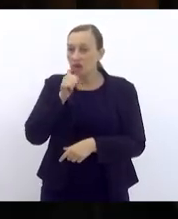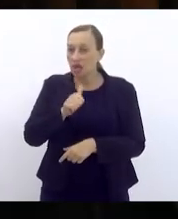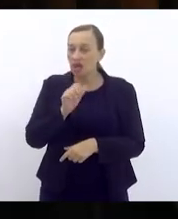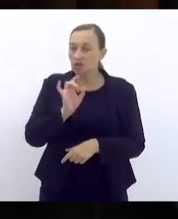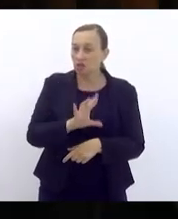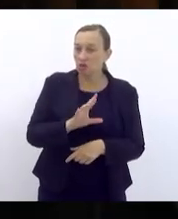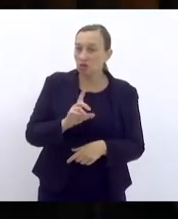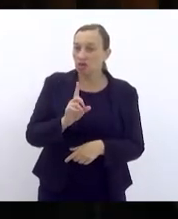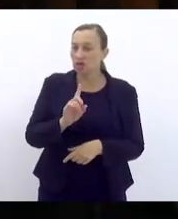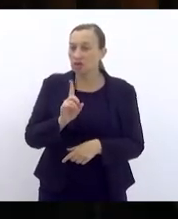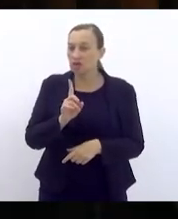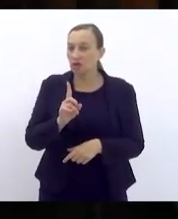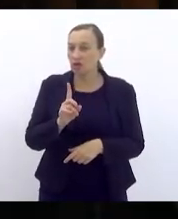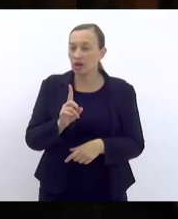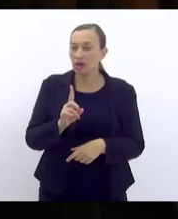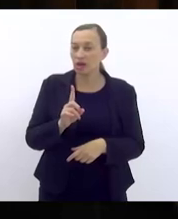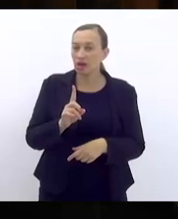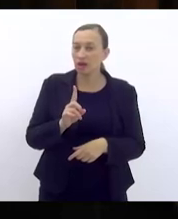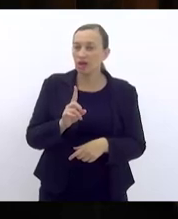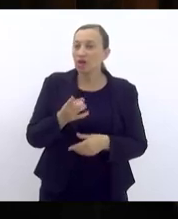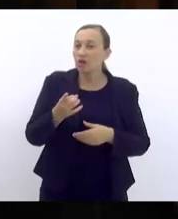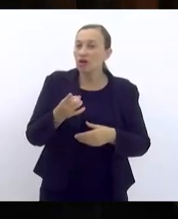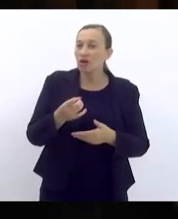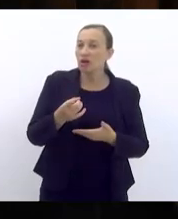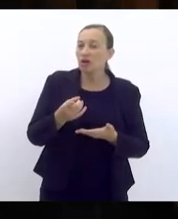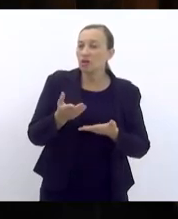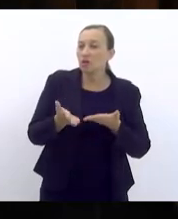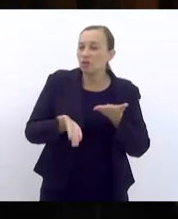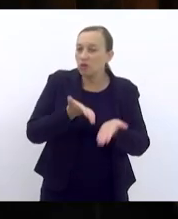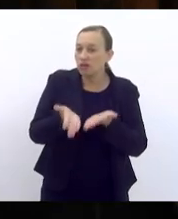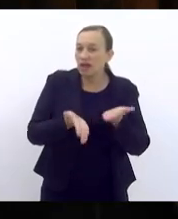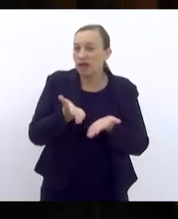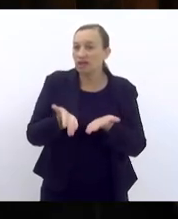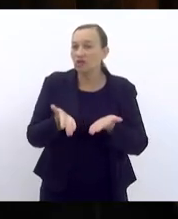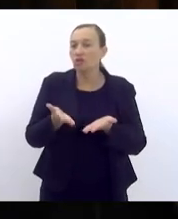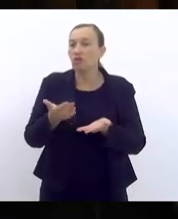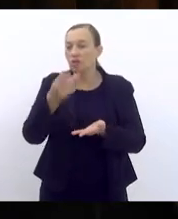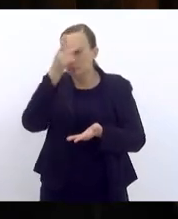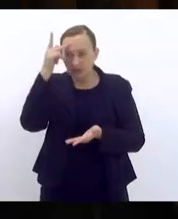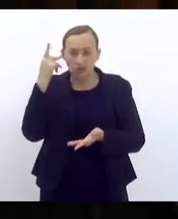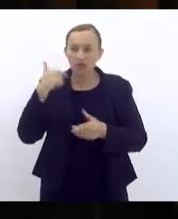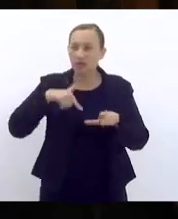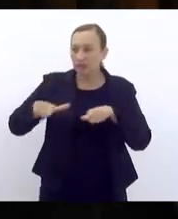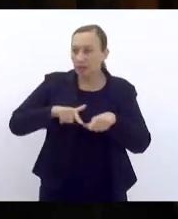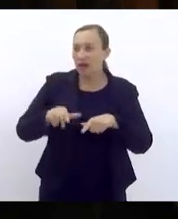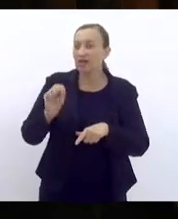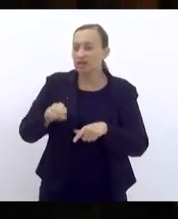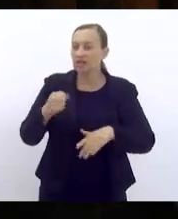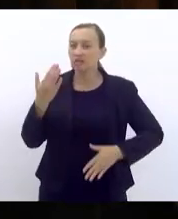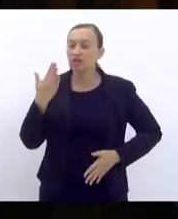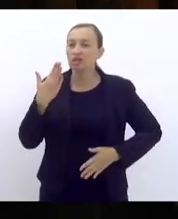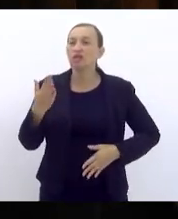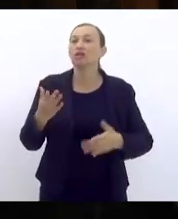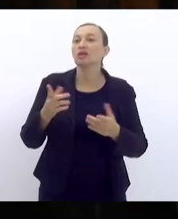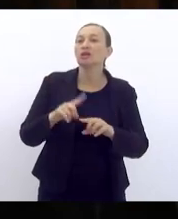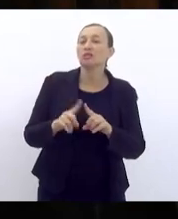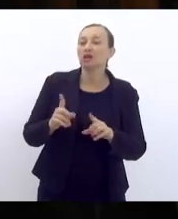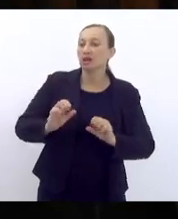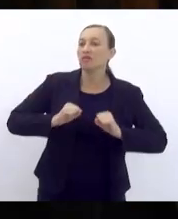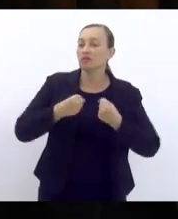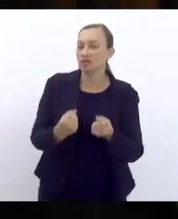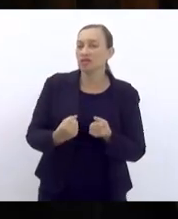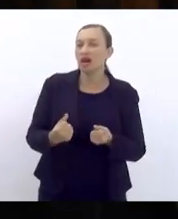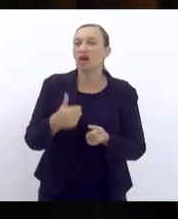não é tratado como trabalhador e sim como um criminoso. Então, reforçar empregadas domésticas são trabalhadores